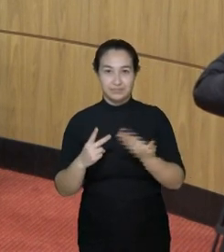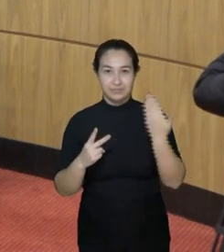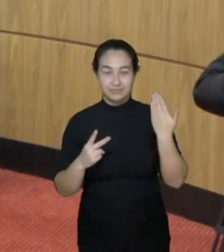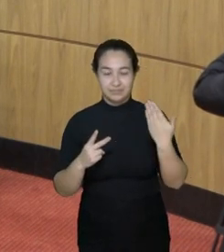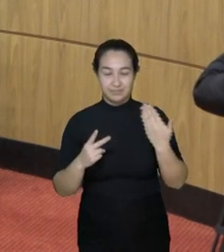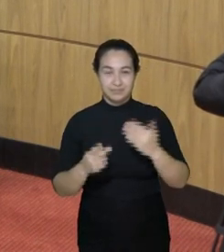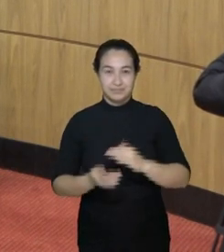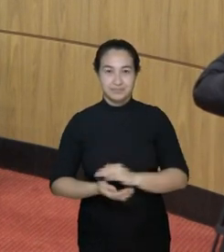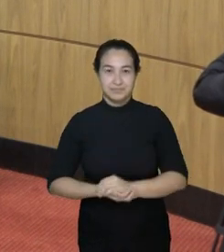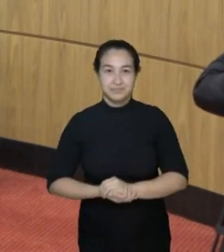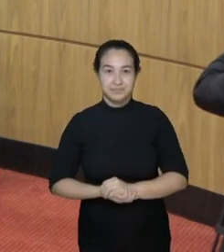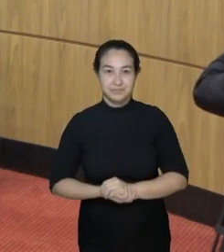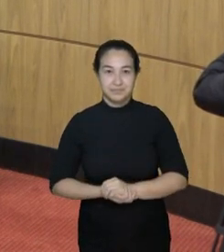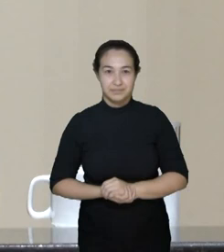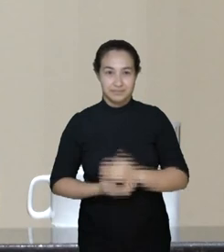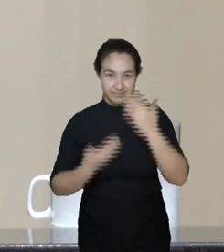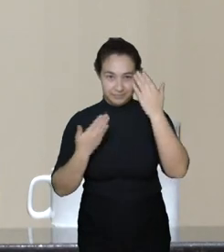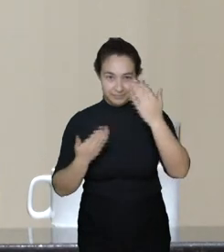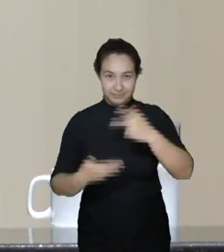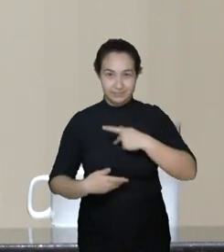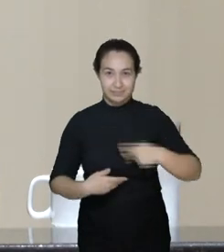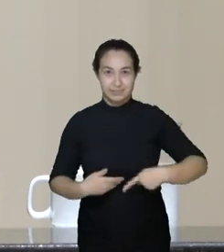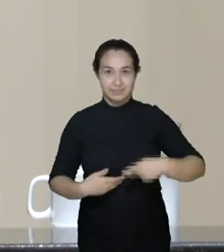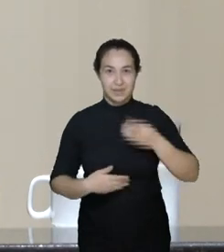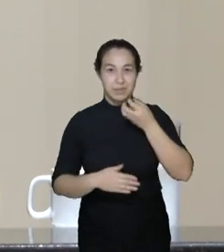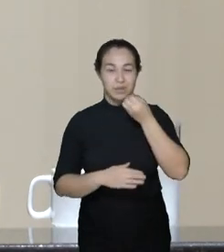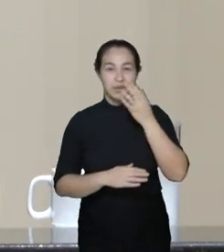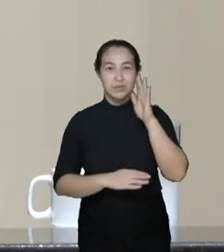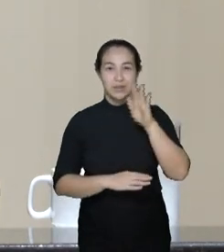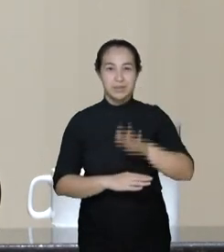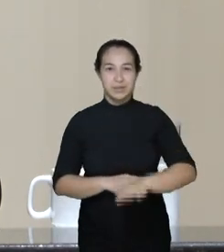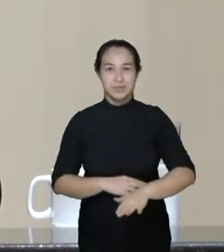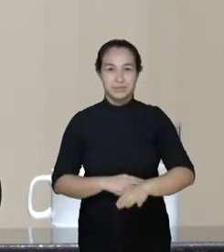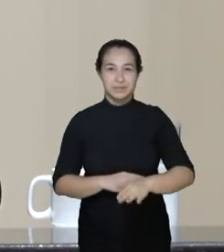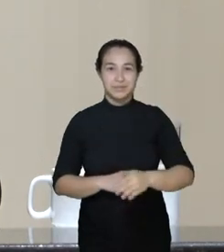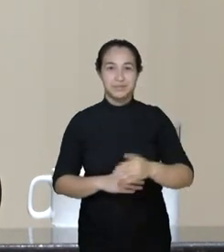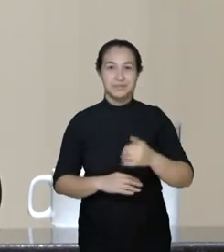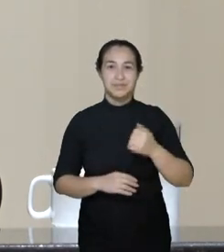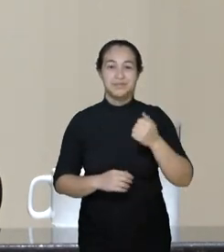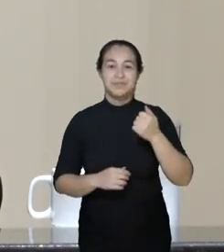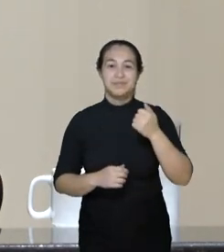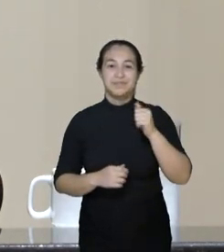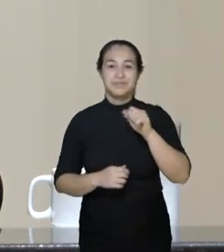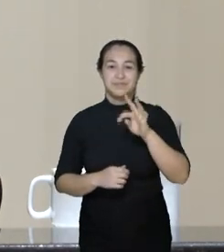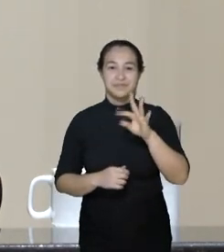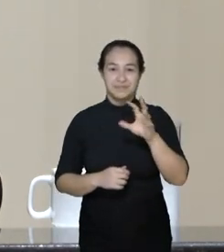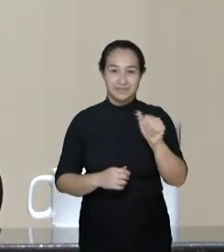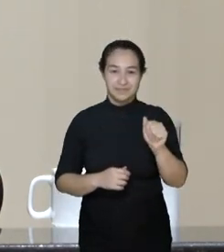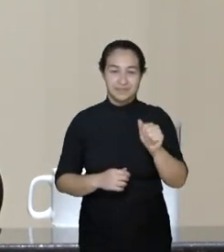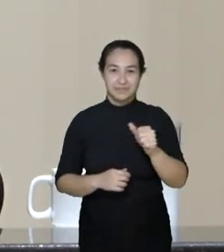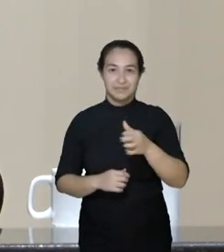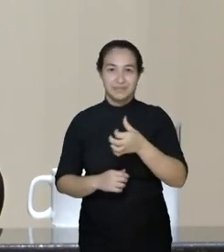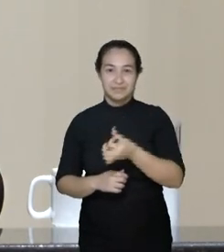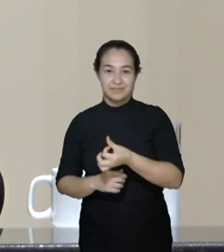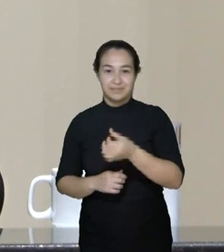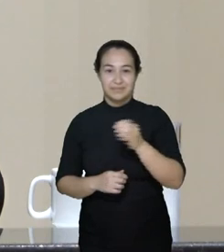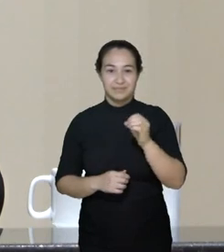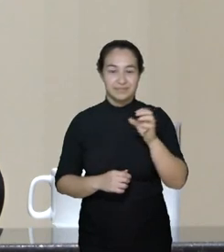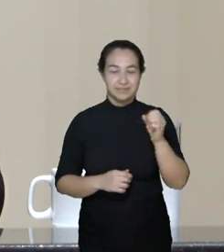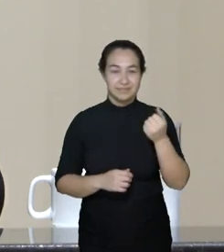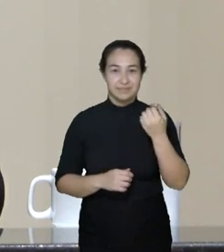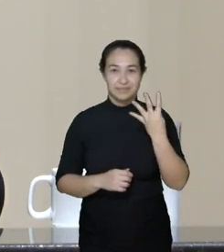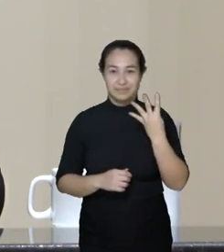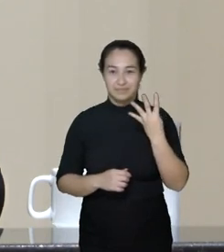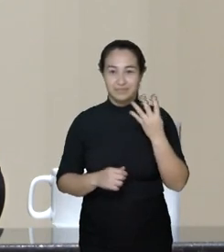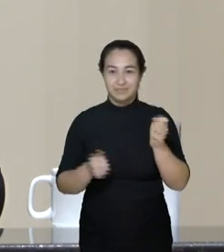anteriores. Obrigado, presidente. Boa tarde a todos e a todas. Ata da 17ª sessão ordinária da 4ª sessão